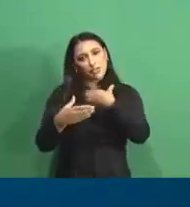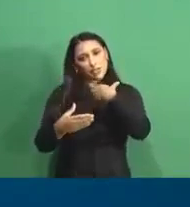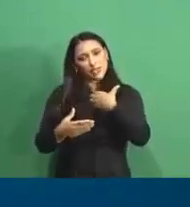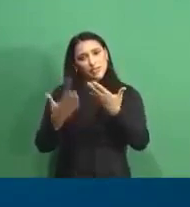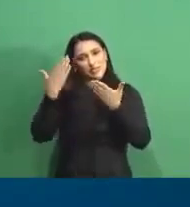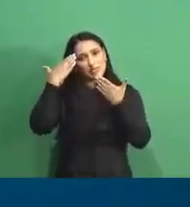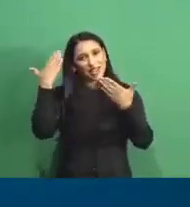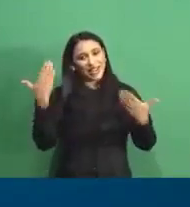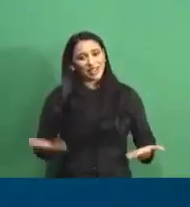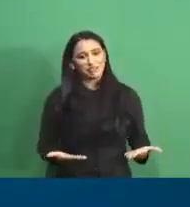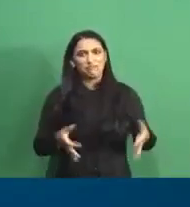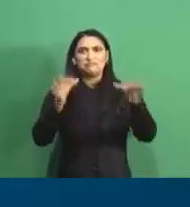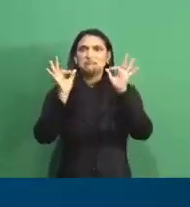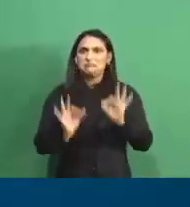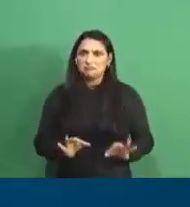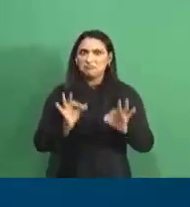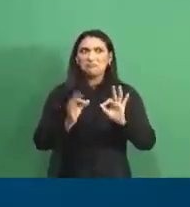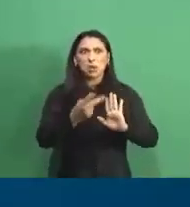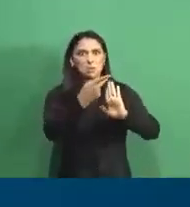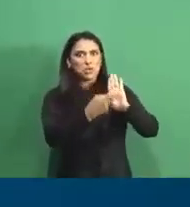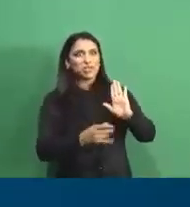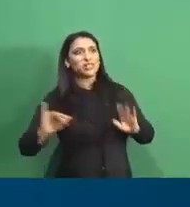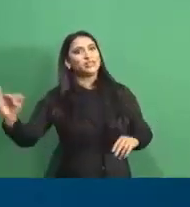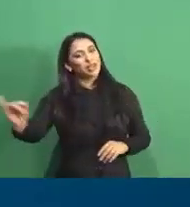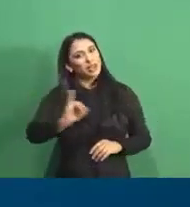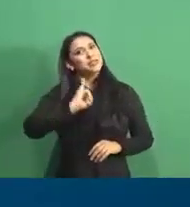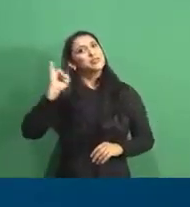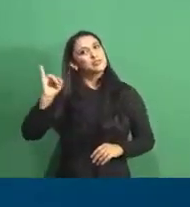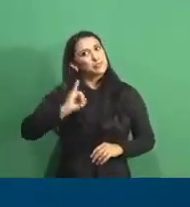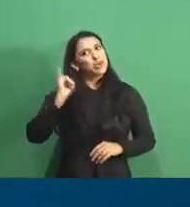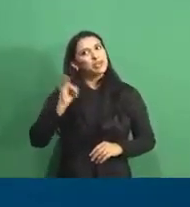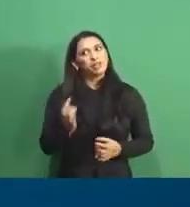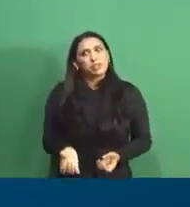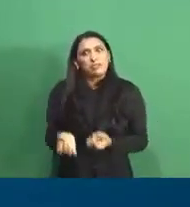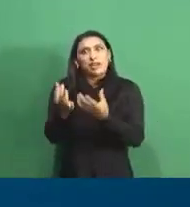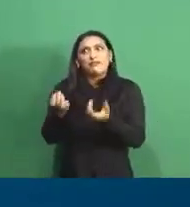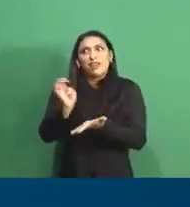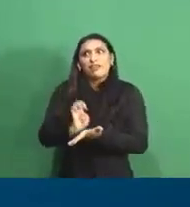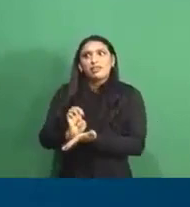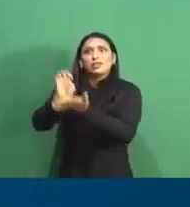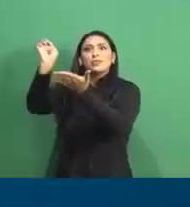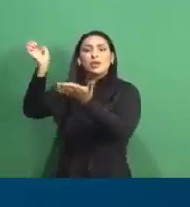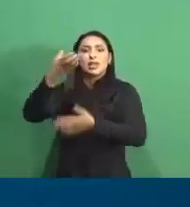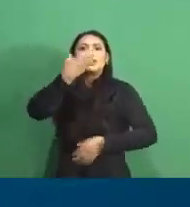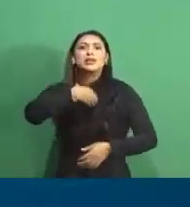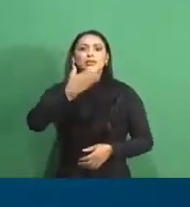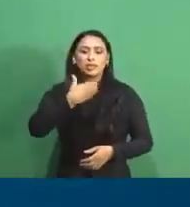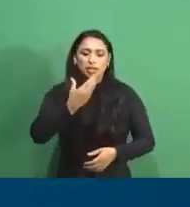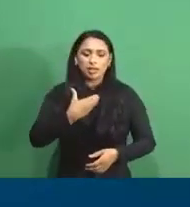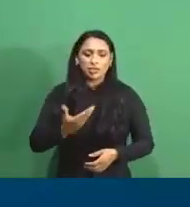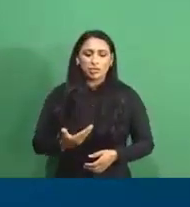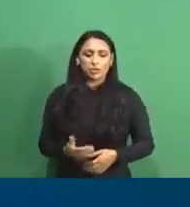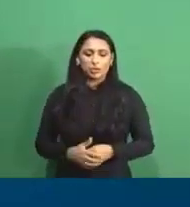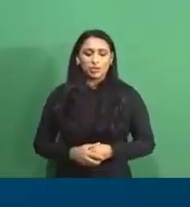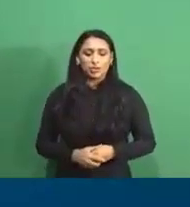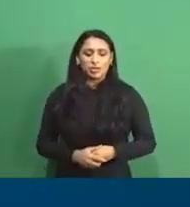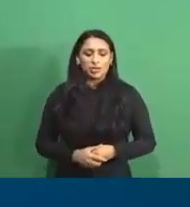Com certeza, um projeto muito importante até para a exportação das nossas frutas. A professora Chana